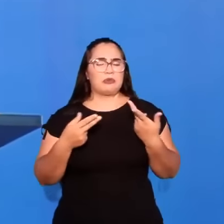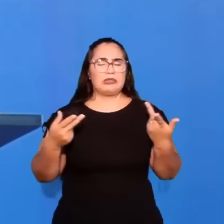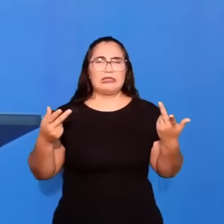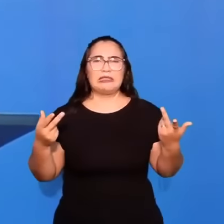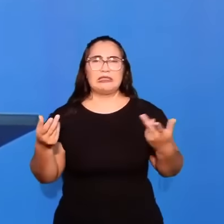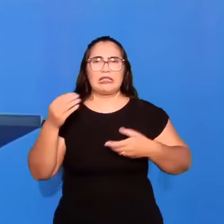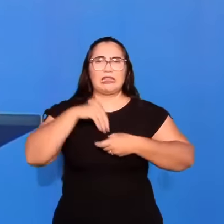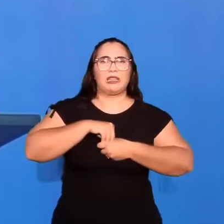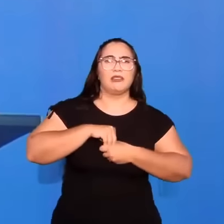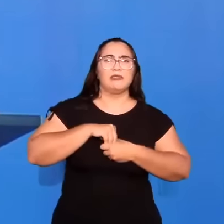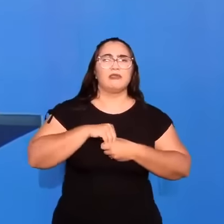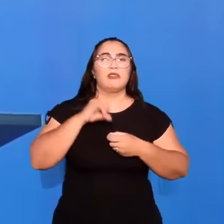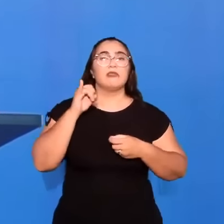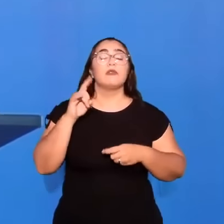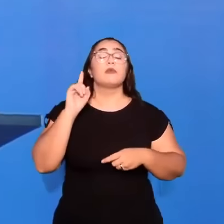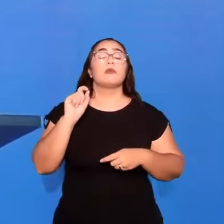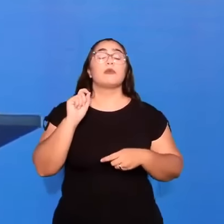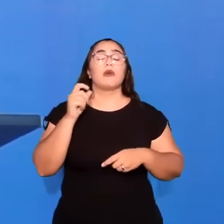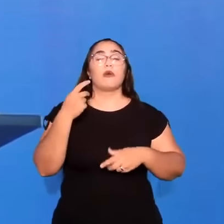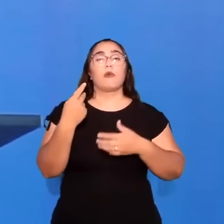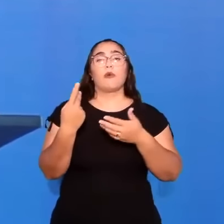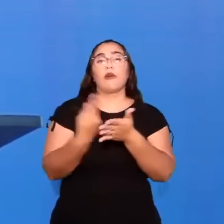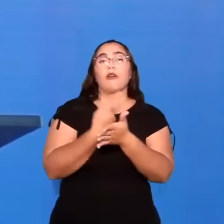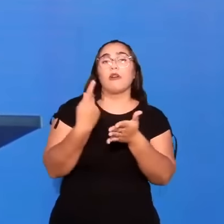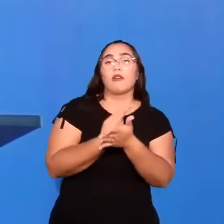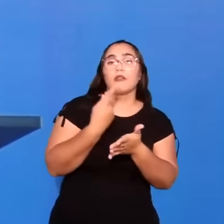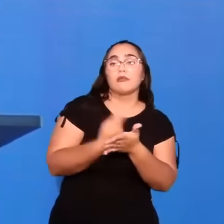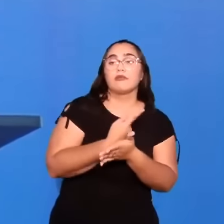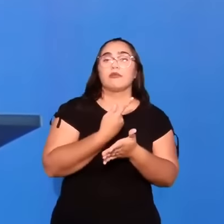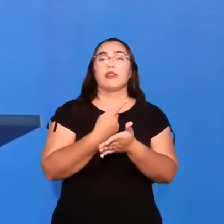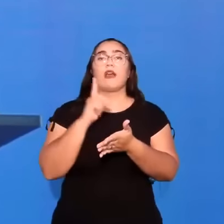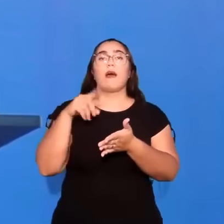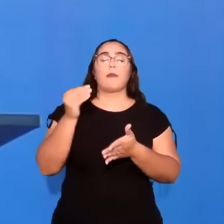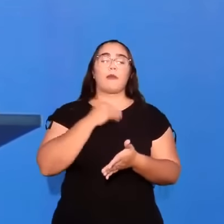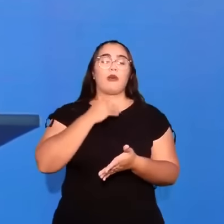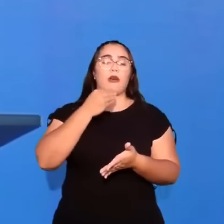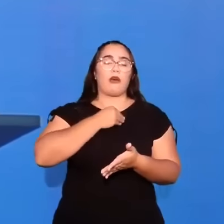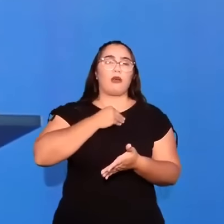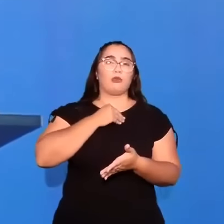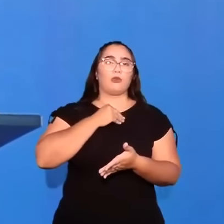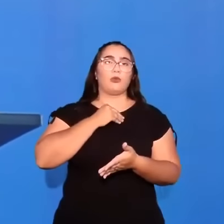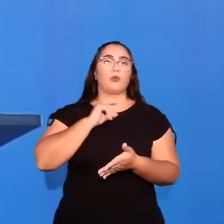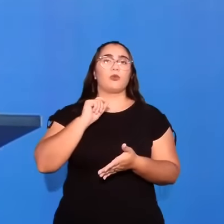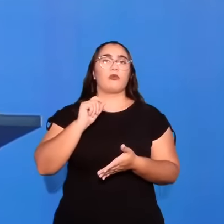aquele que pratica a imoralidade. Peca contra o próprio corpo.